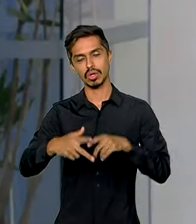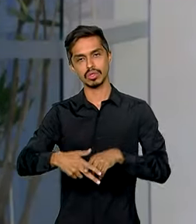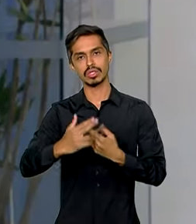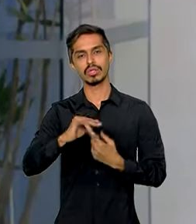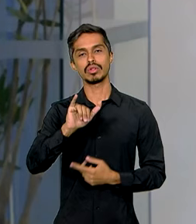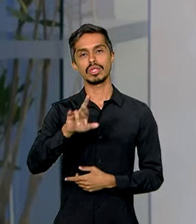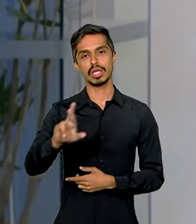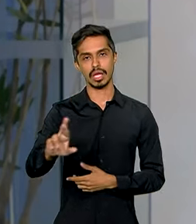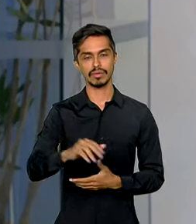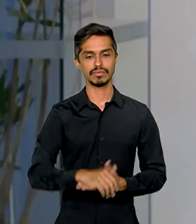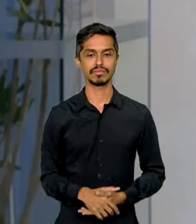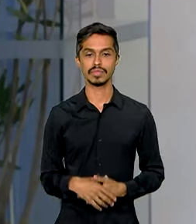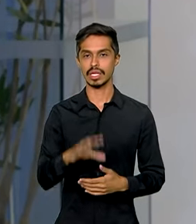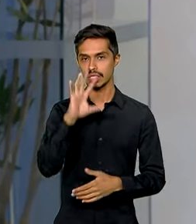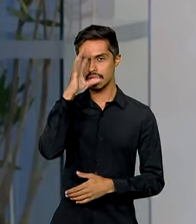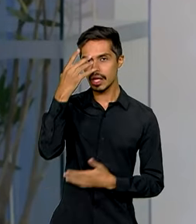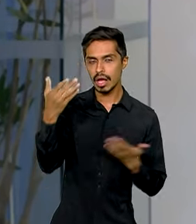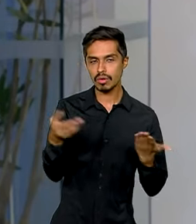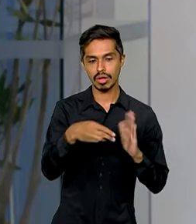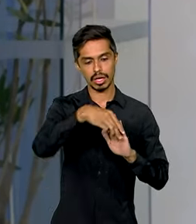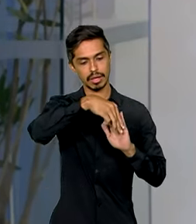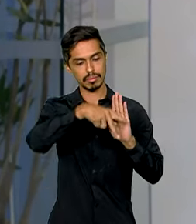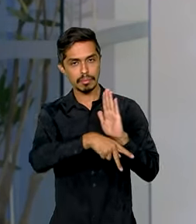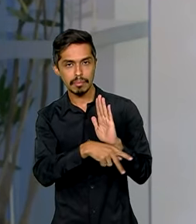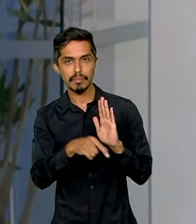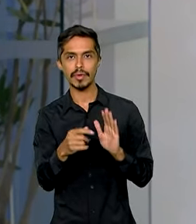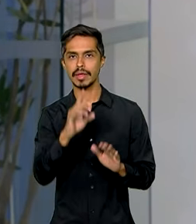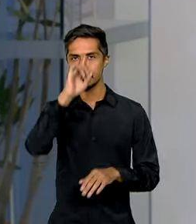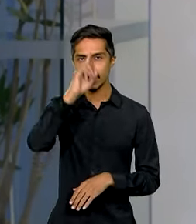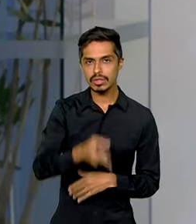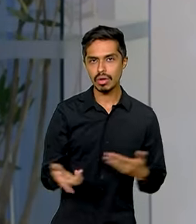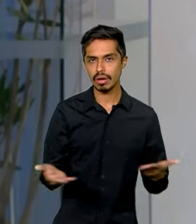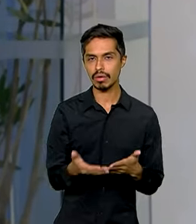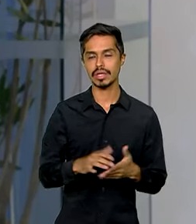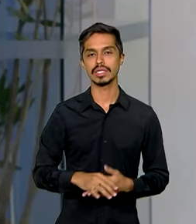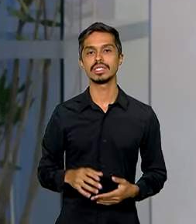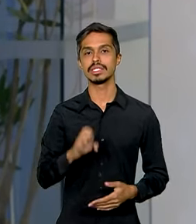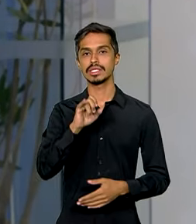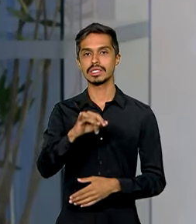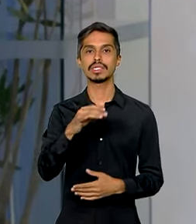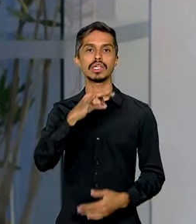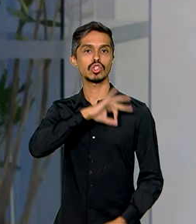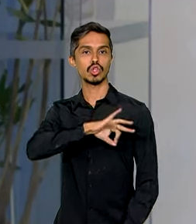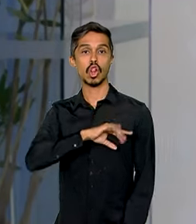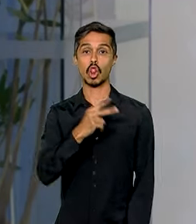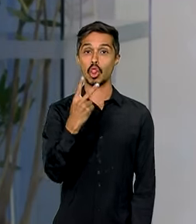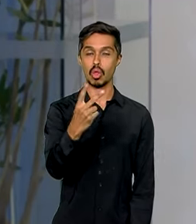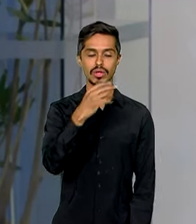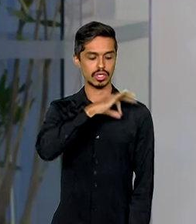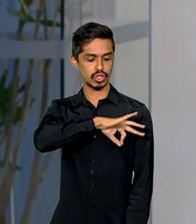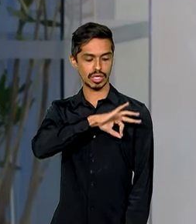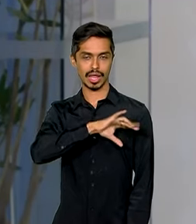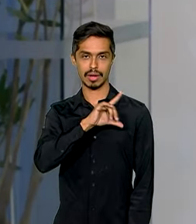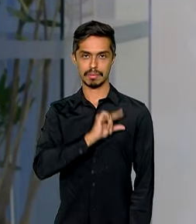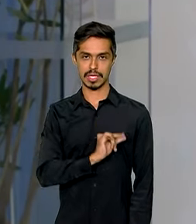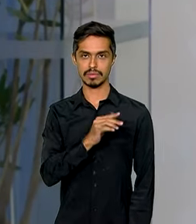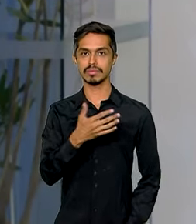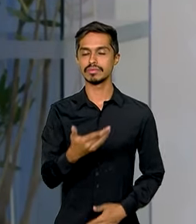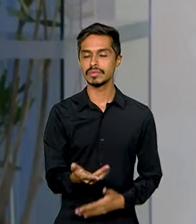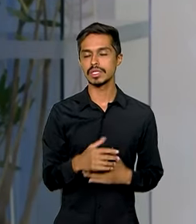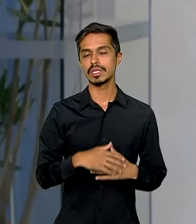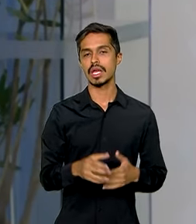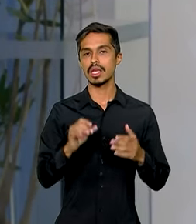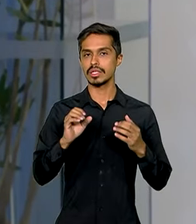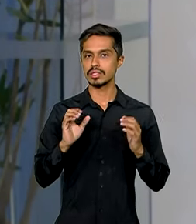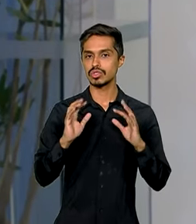agora, com essa medida provisória editada pelo governo federal, sim, quem ganha até dois salários mínimos está, de fato, isento e vale para todo mundo.